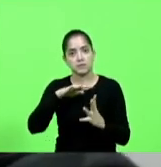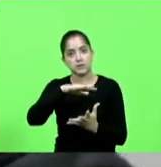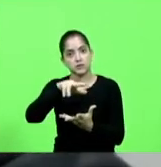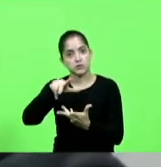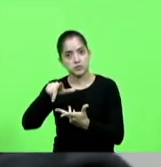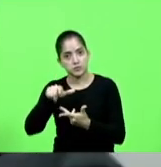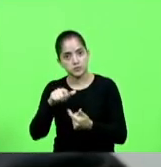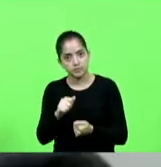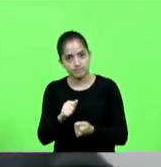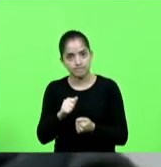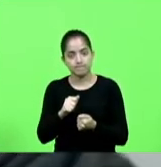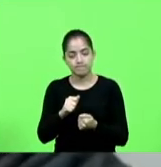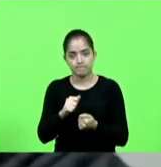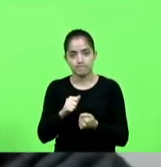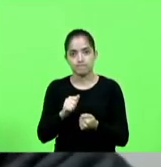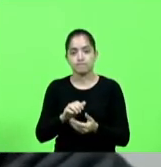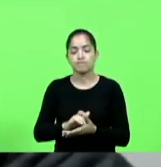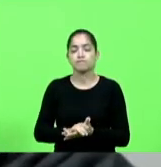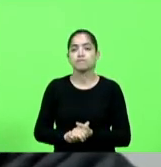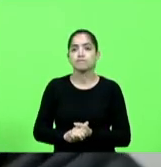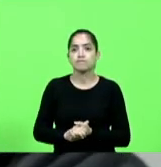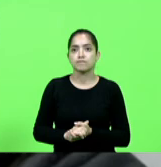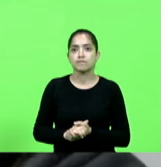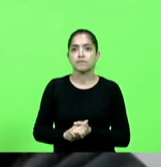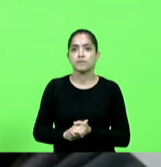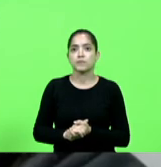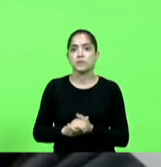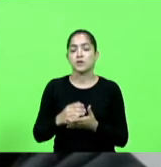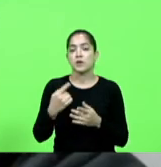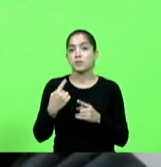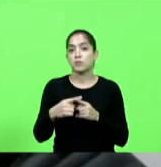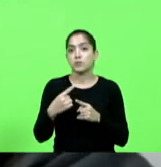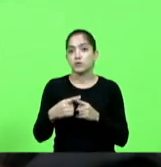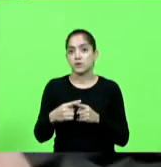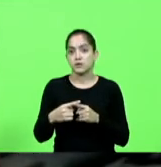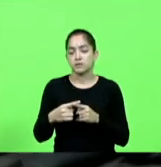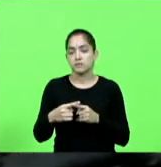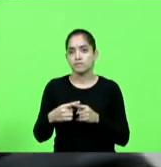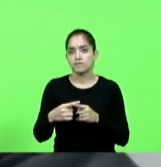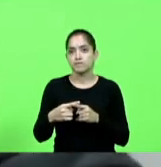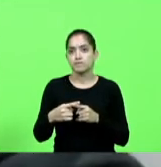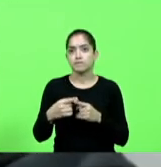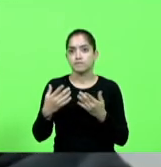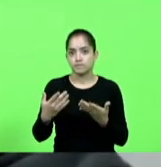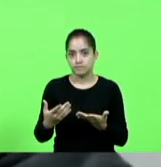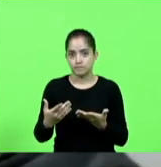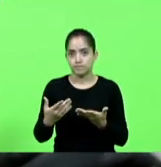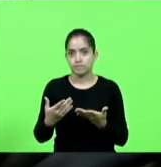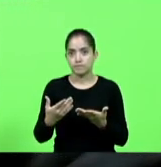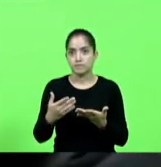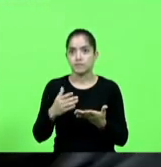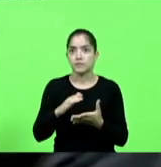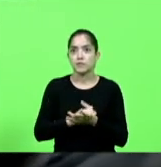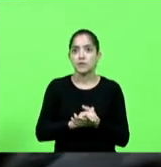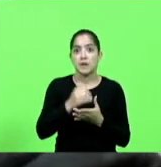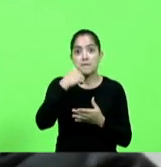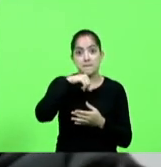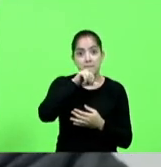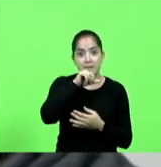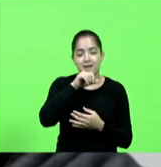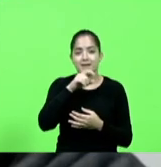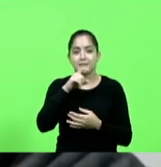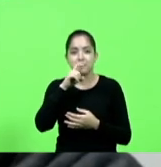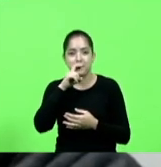a sociedade mundial porque toda a mãe todo o pai